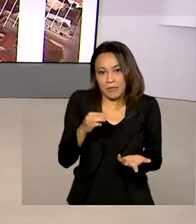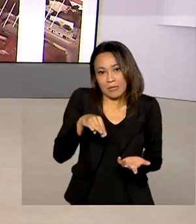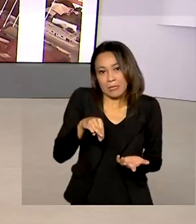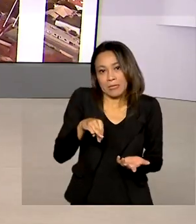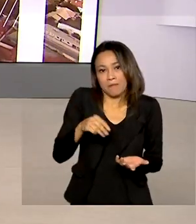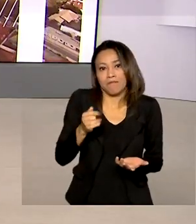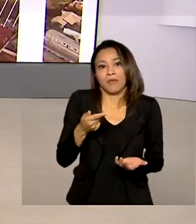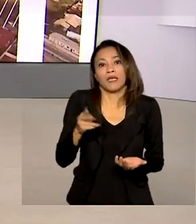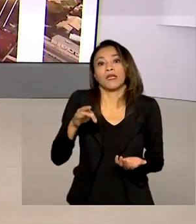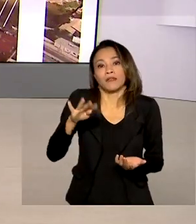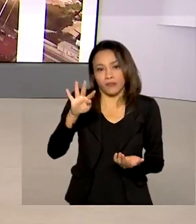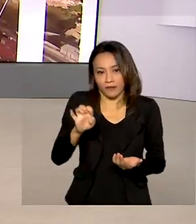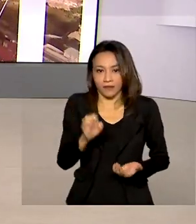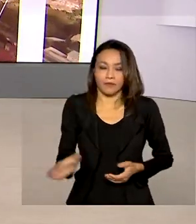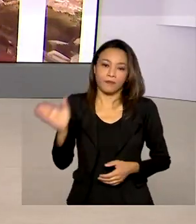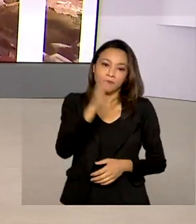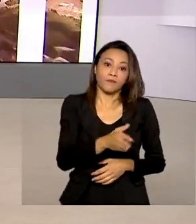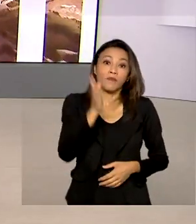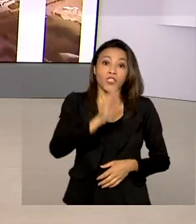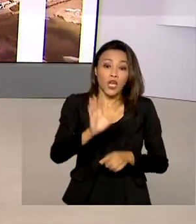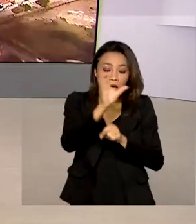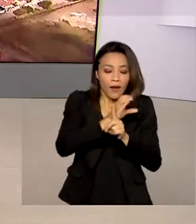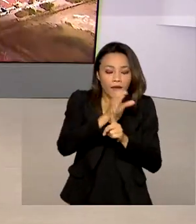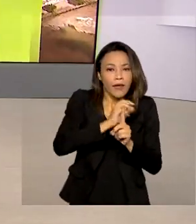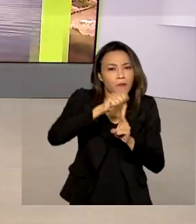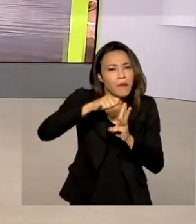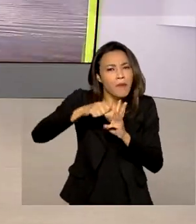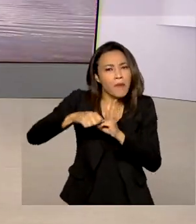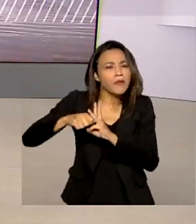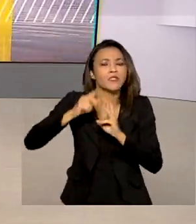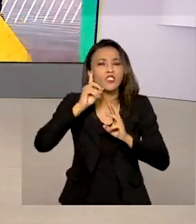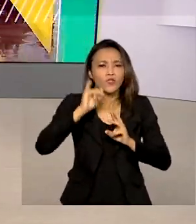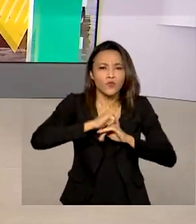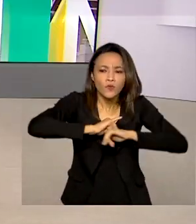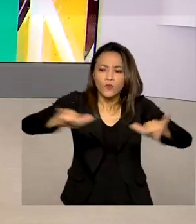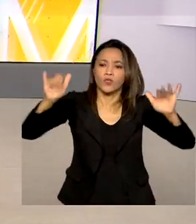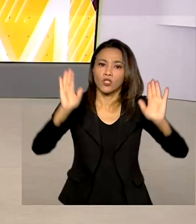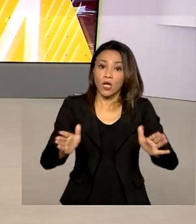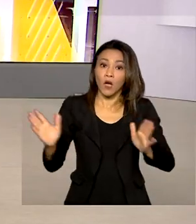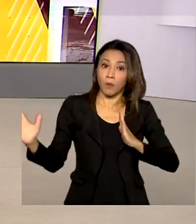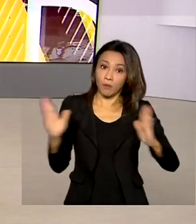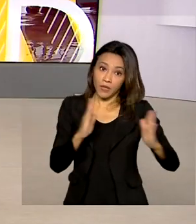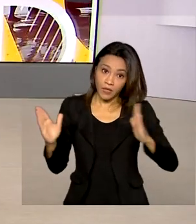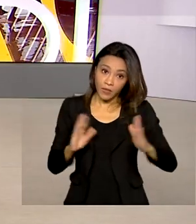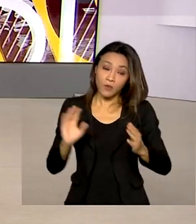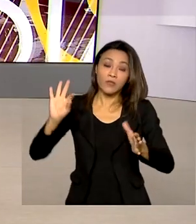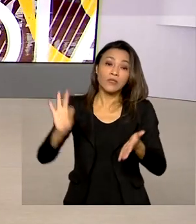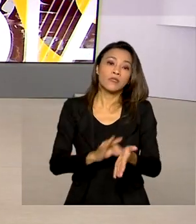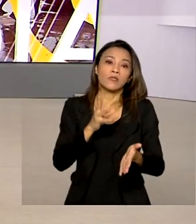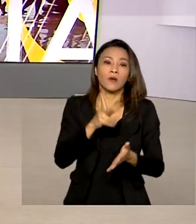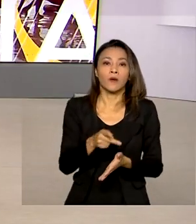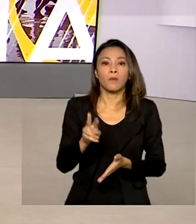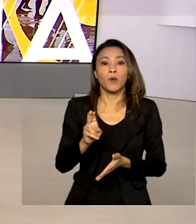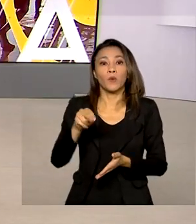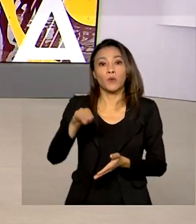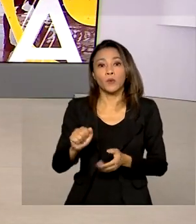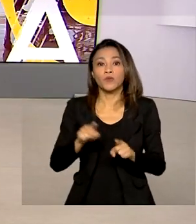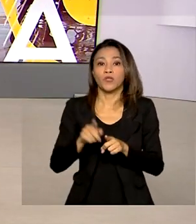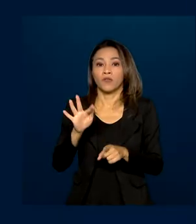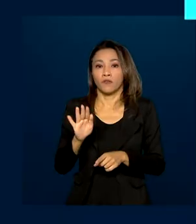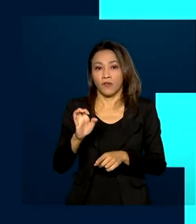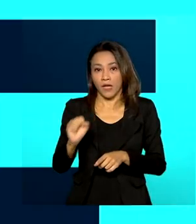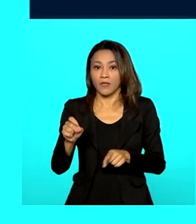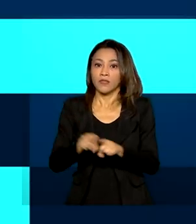Foi divulgado o calendário do segundo semestre com prazos de inscrições para o Prouni, Fies e Sisu. Acompanhe as datas.